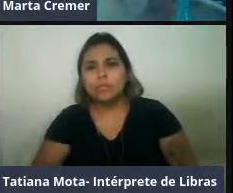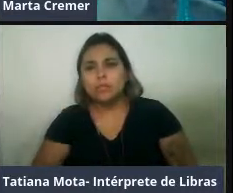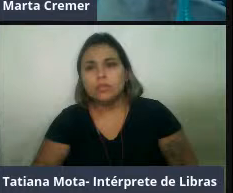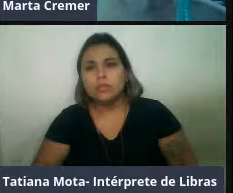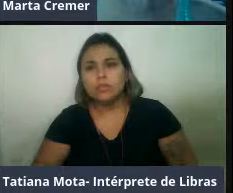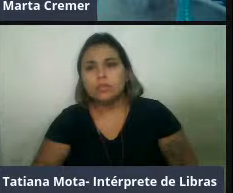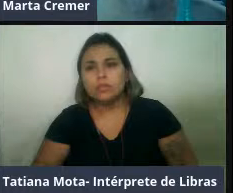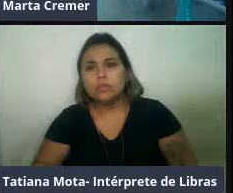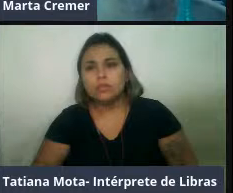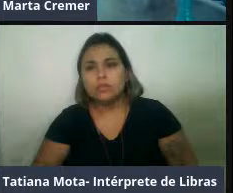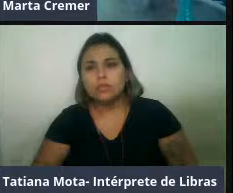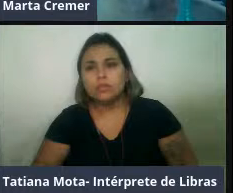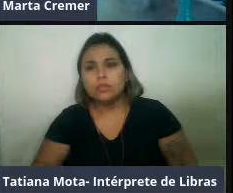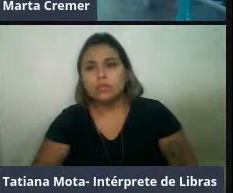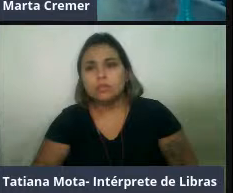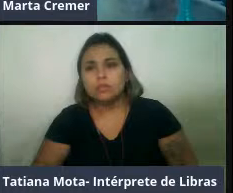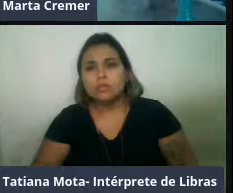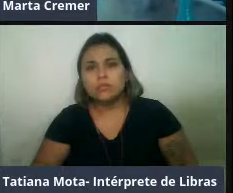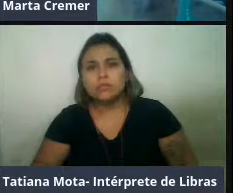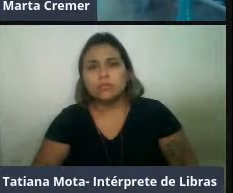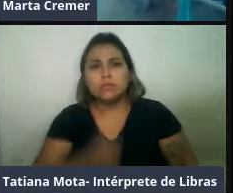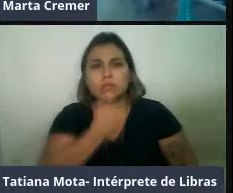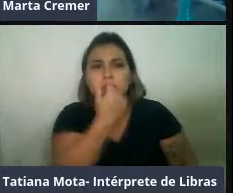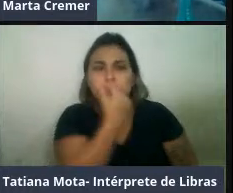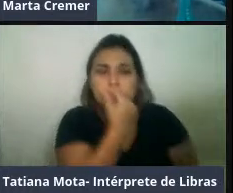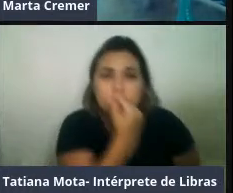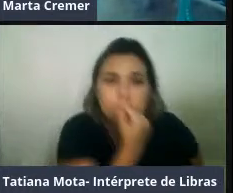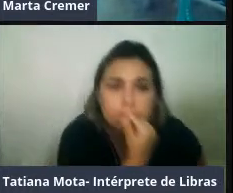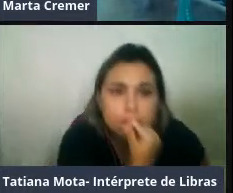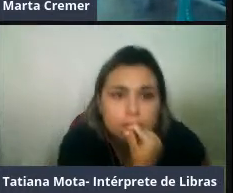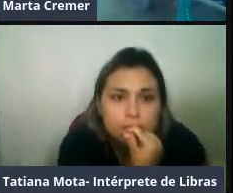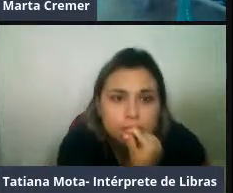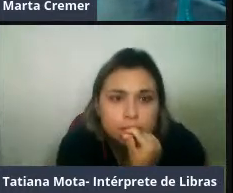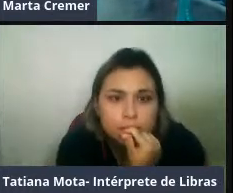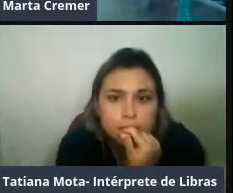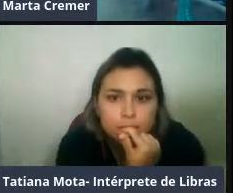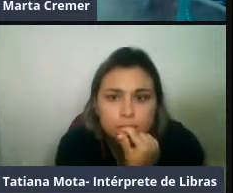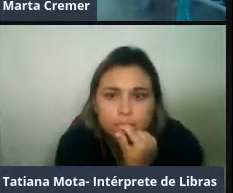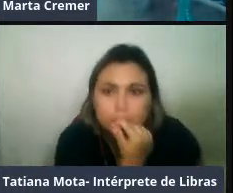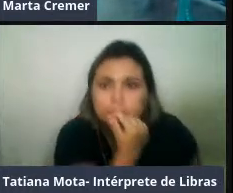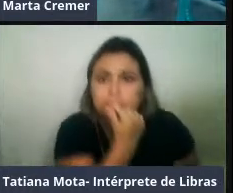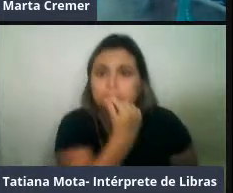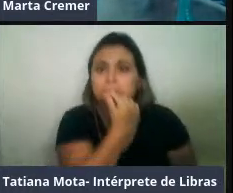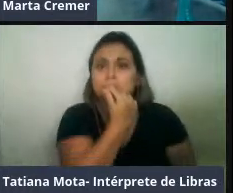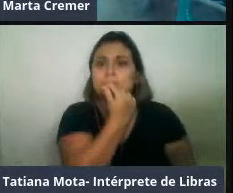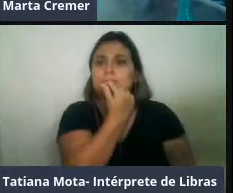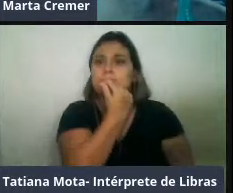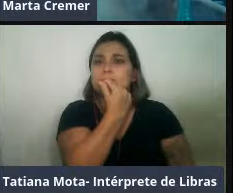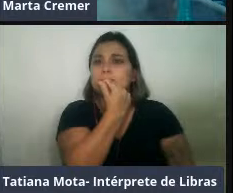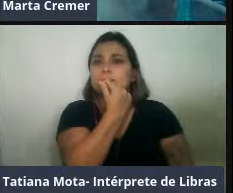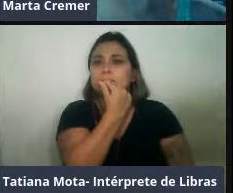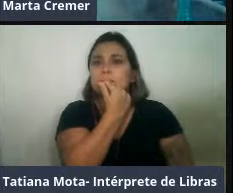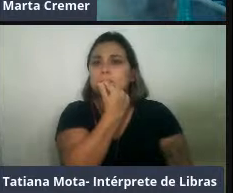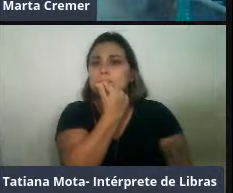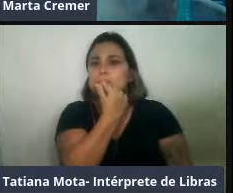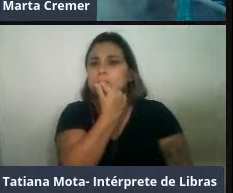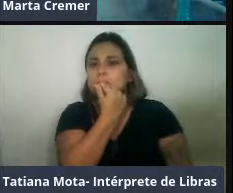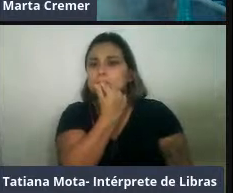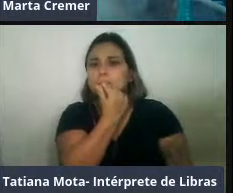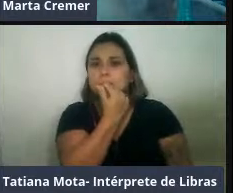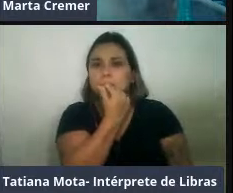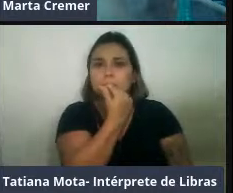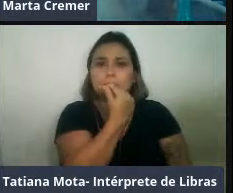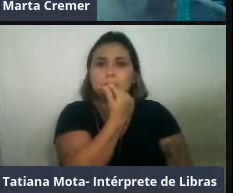assumindo o mapa, infelizmente, e a Focena spinipines, né, a Focena spinipines é a que nós temos mais